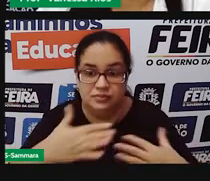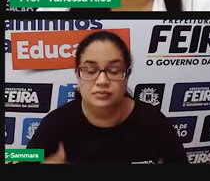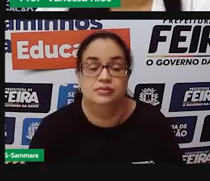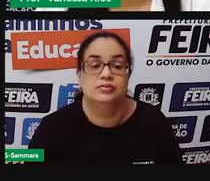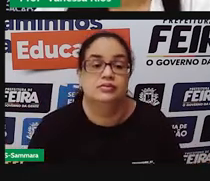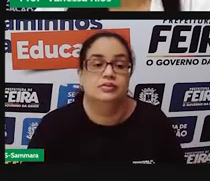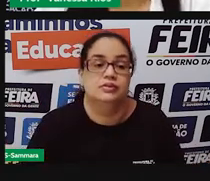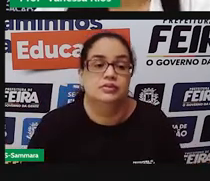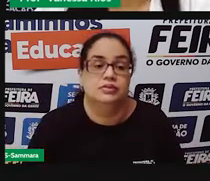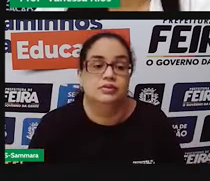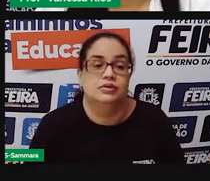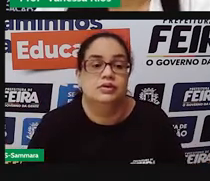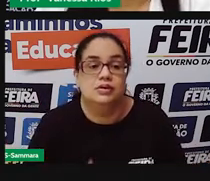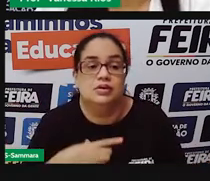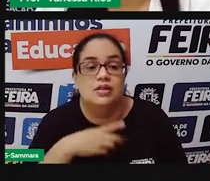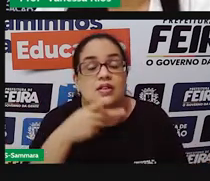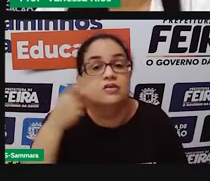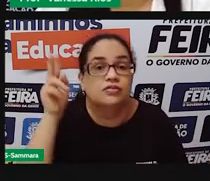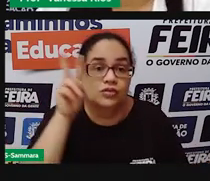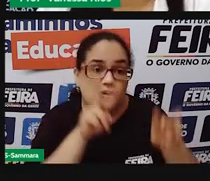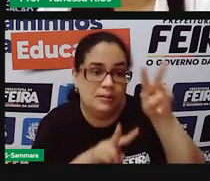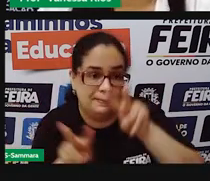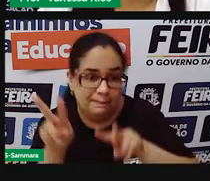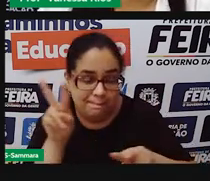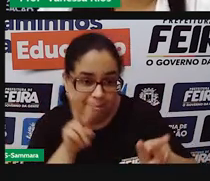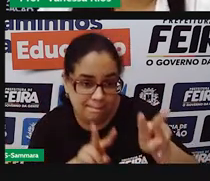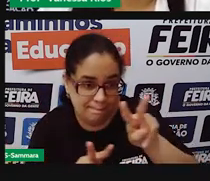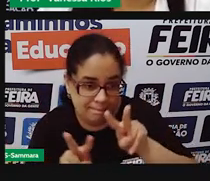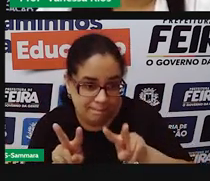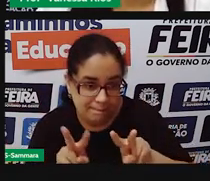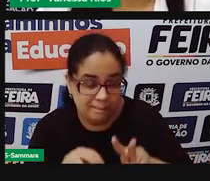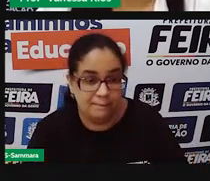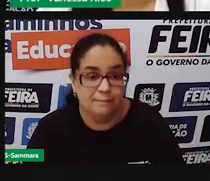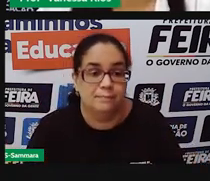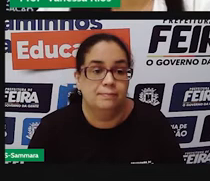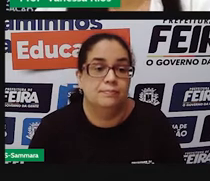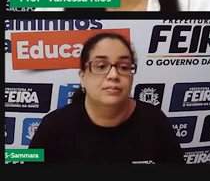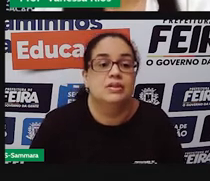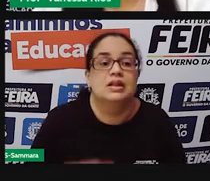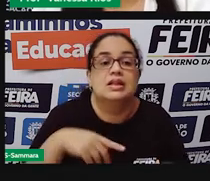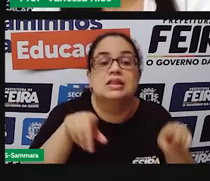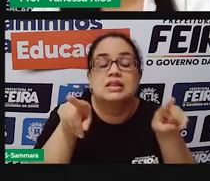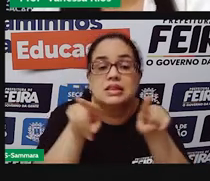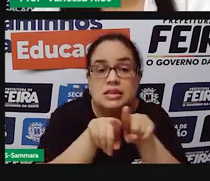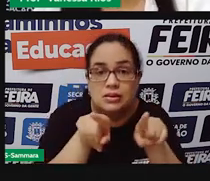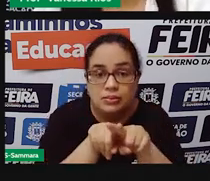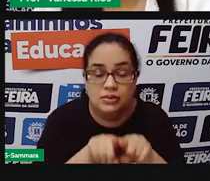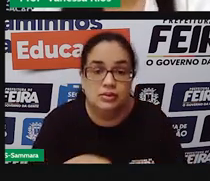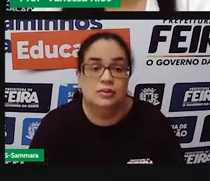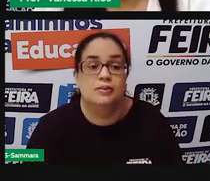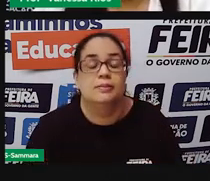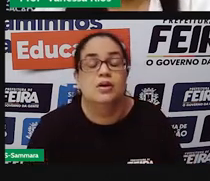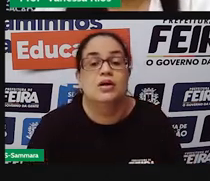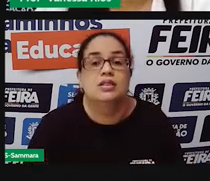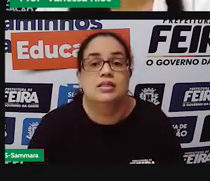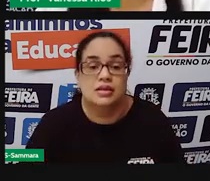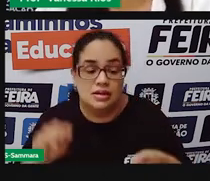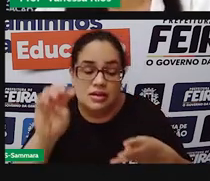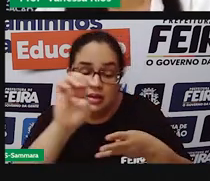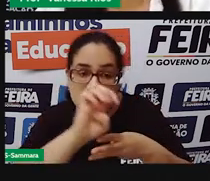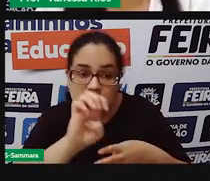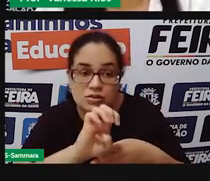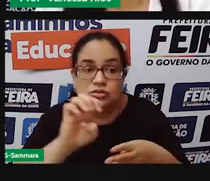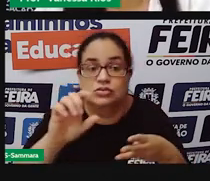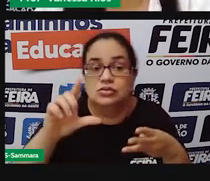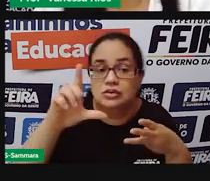de poderes. Então, quando a gente observar aí o poder legislativo e também o poder executivo nos municípios, a gente